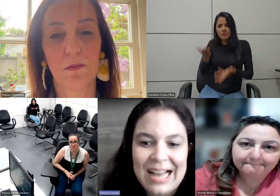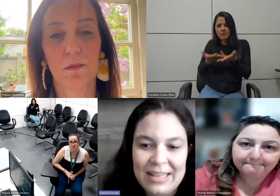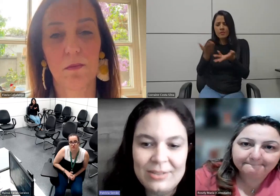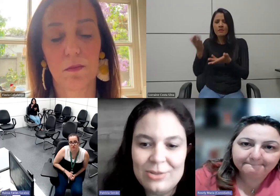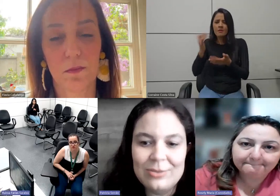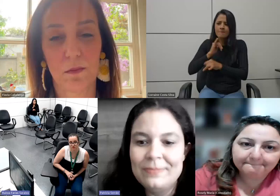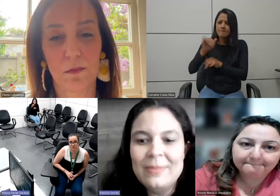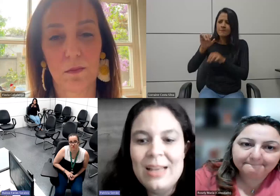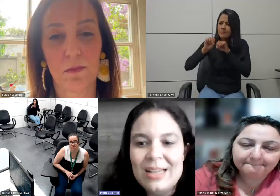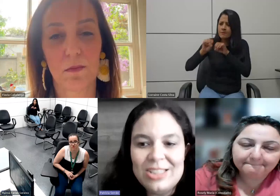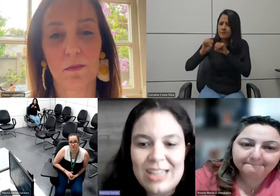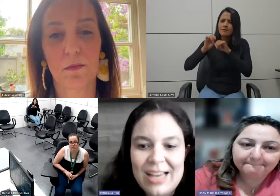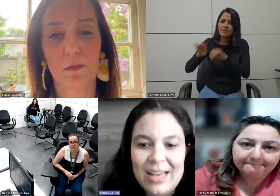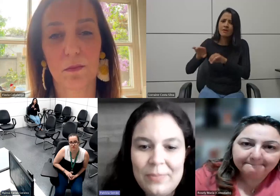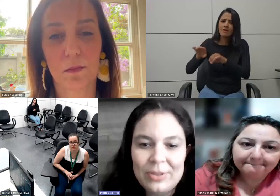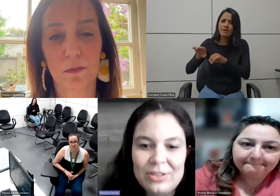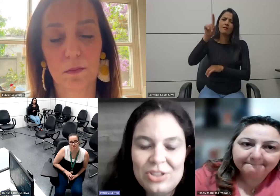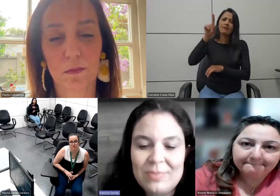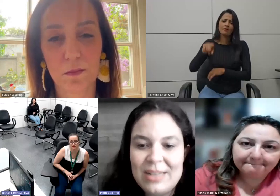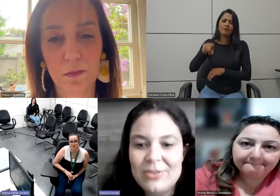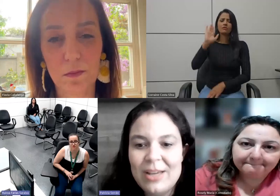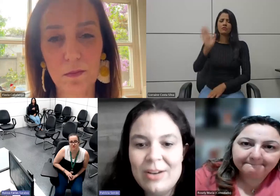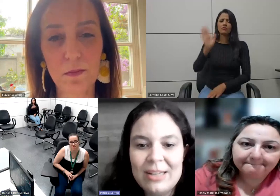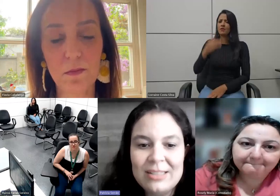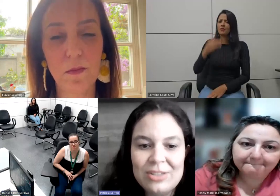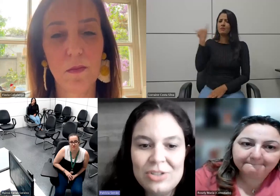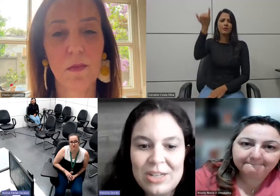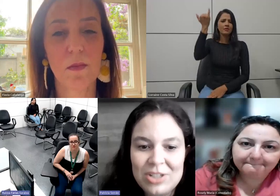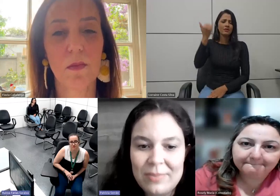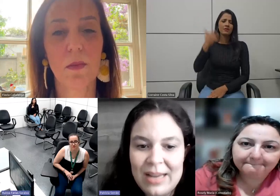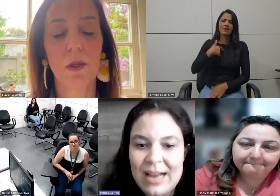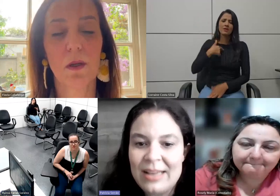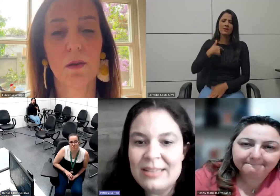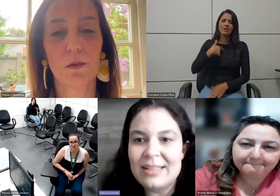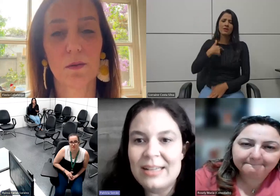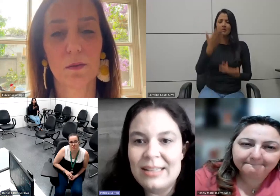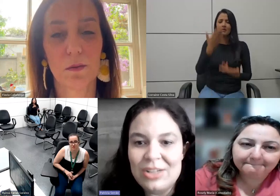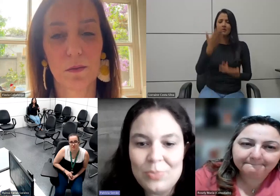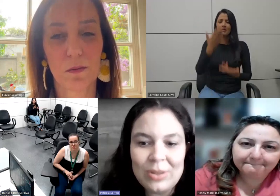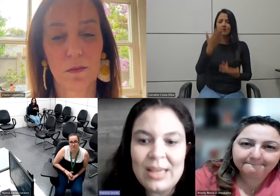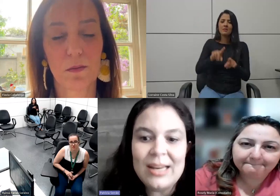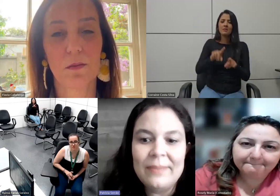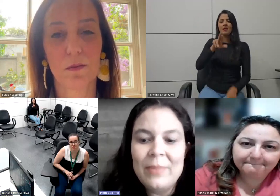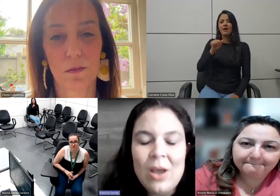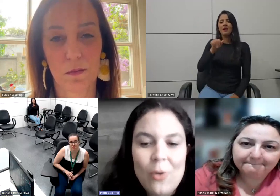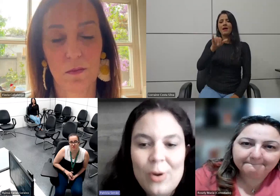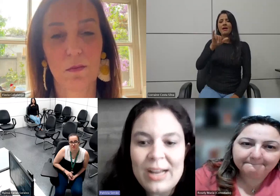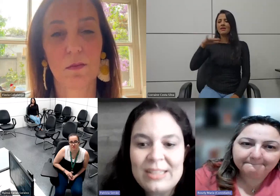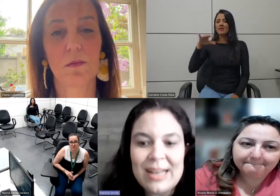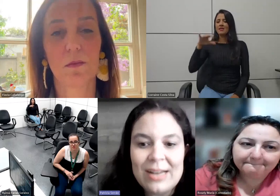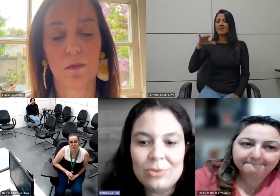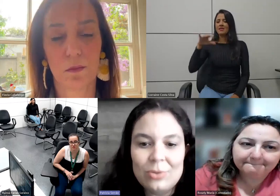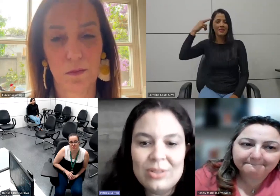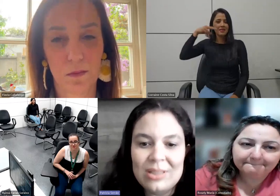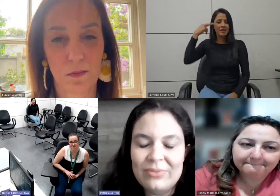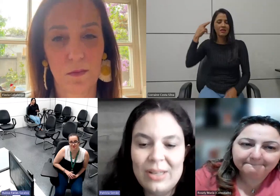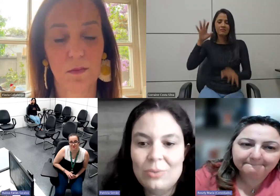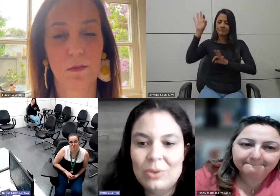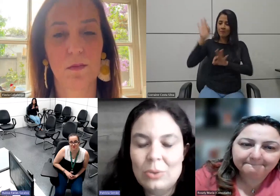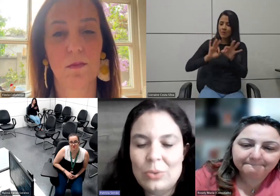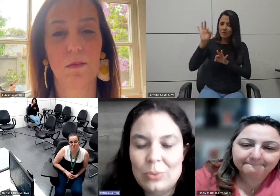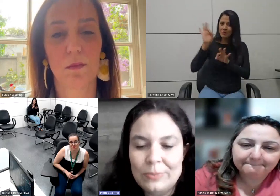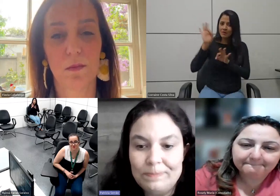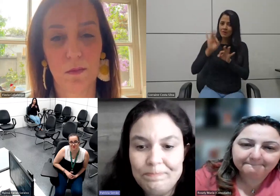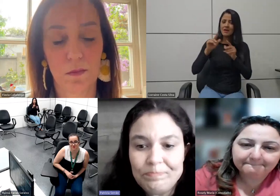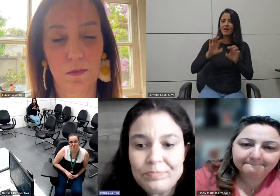e ensinar isso já é importante demais eu quero agradecer demais também a Raíssa e a Neide por terem organizado todo